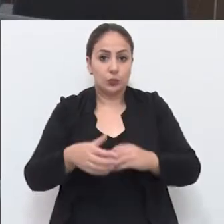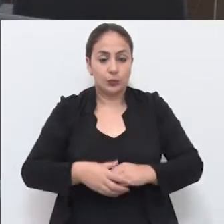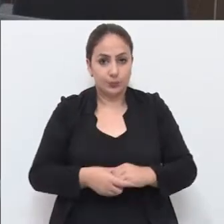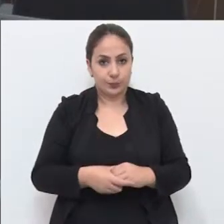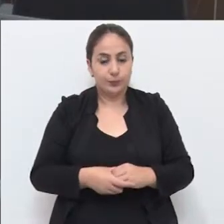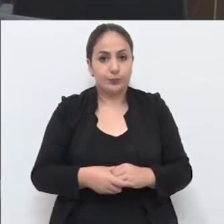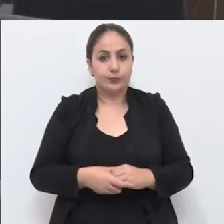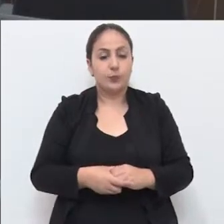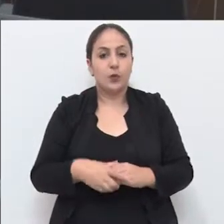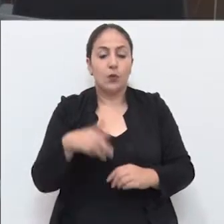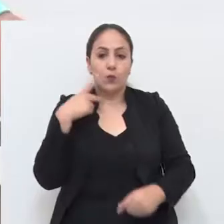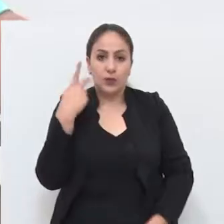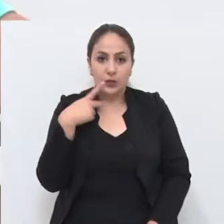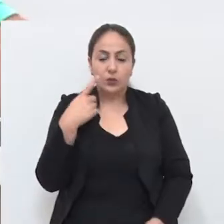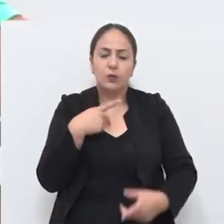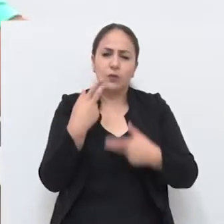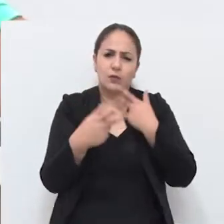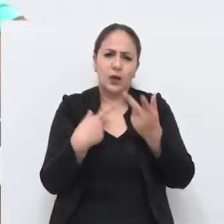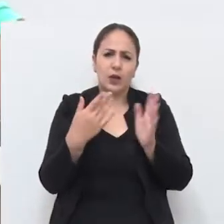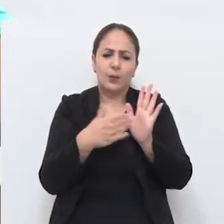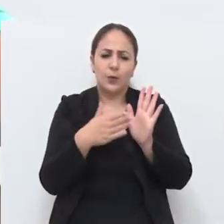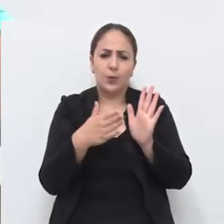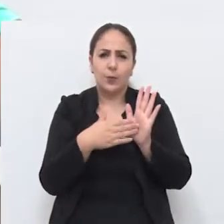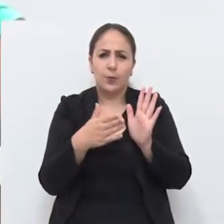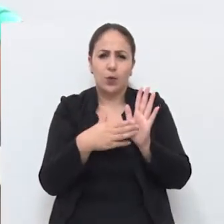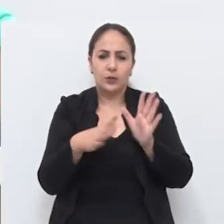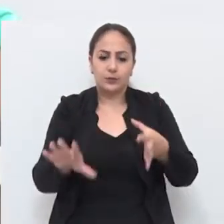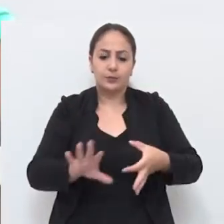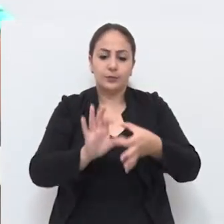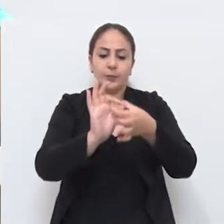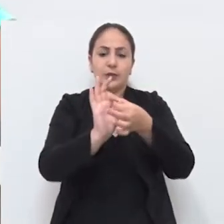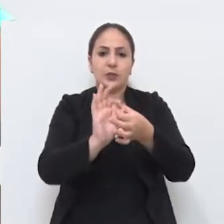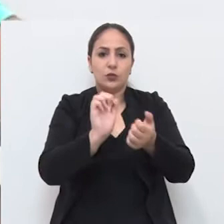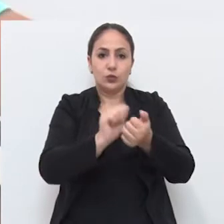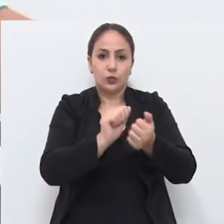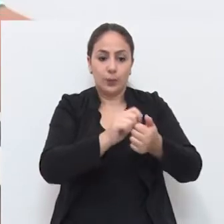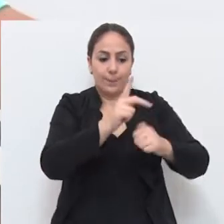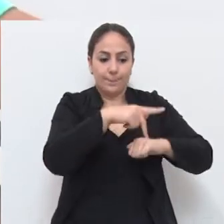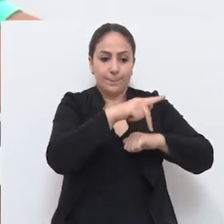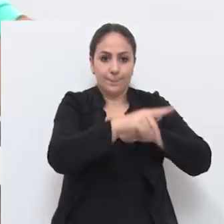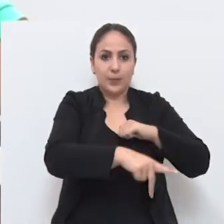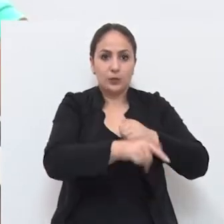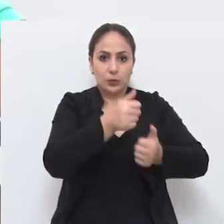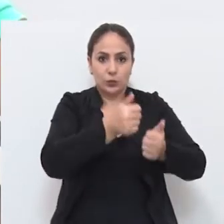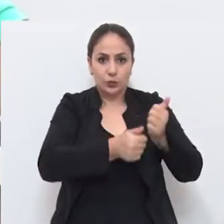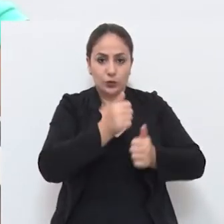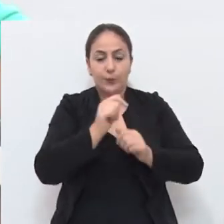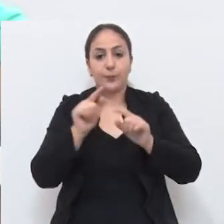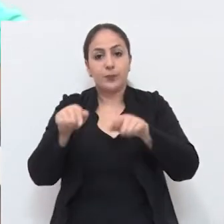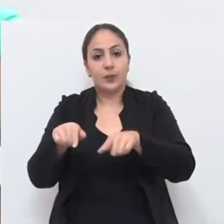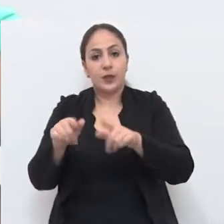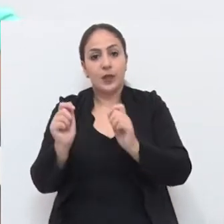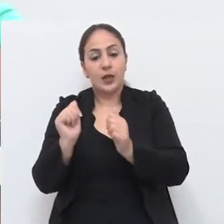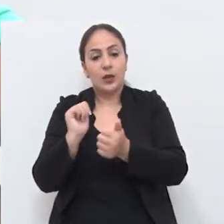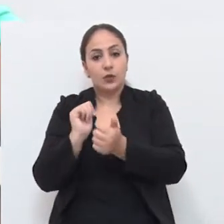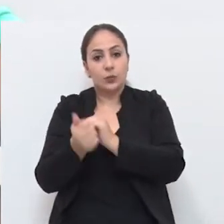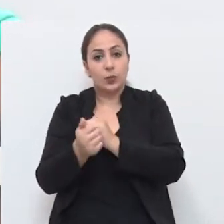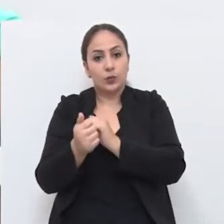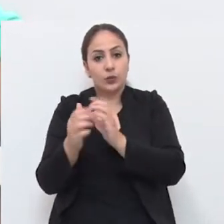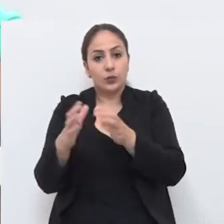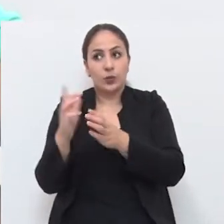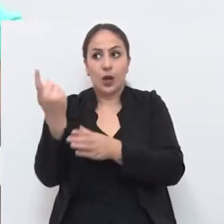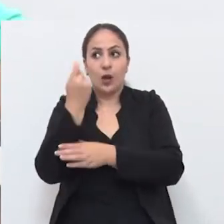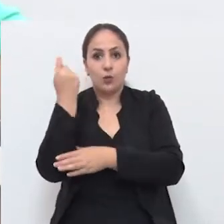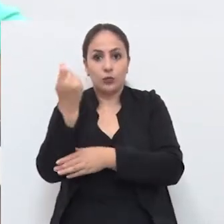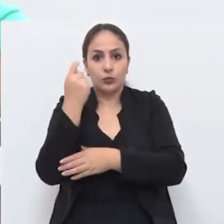despesas da equipe. Dallalana conta que uma das propostas é firmar uma parceria entre o Passo Fundo Futsal e o